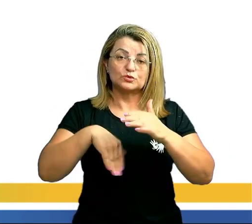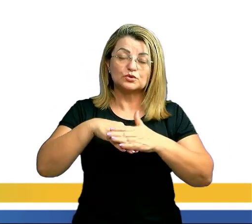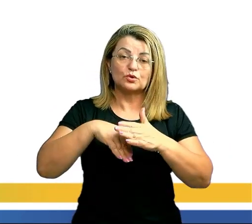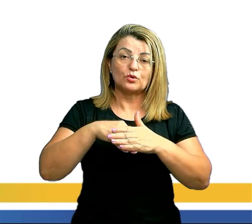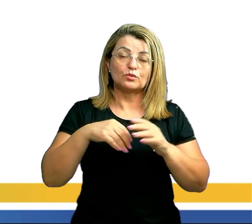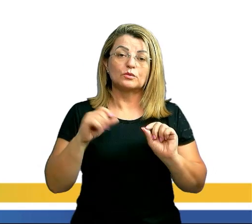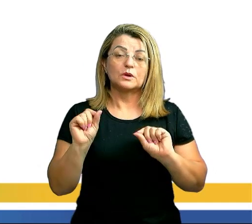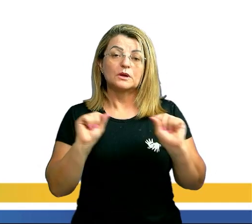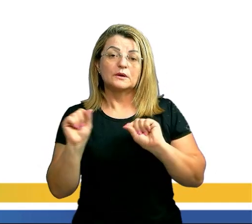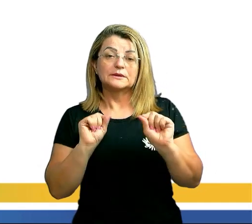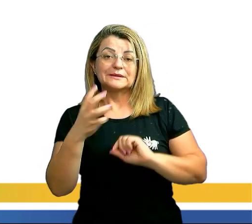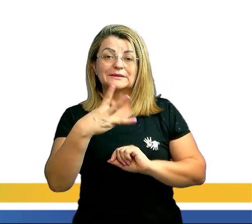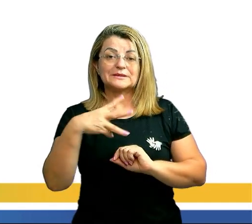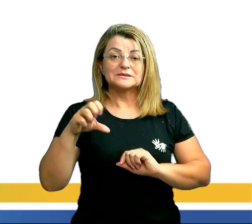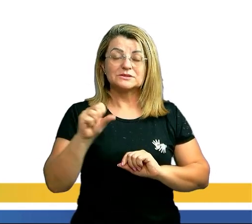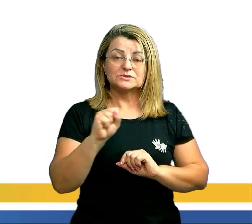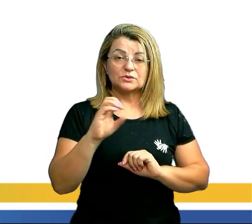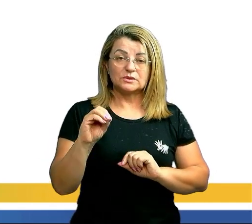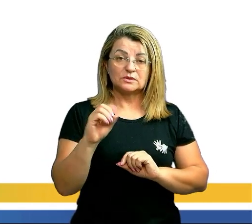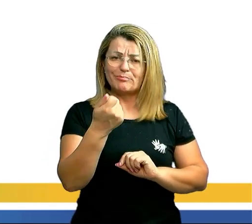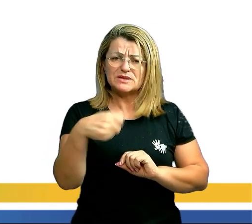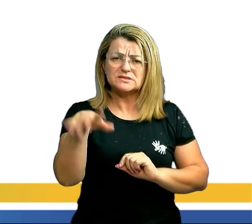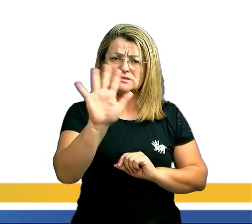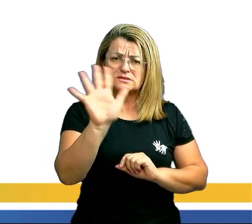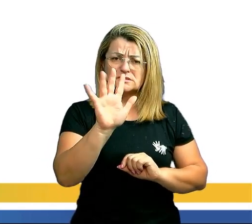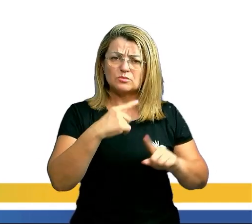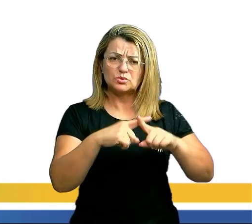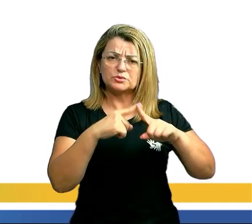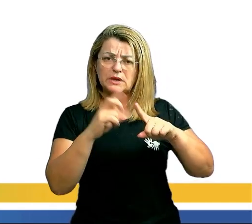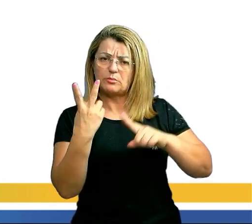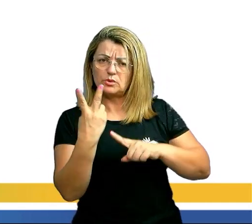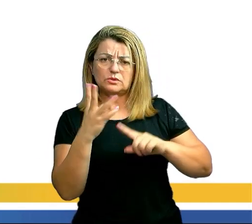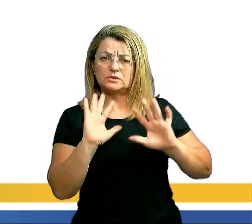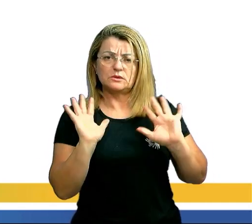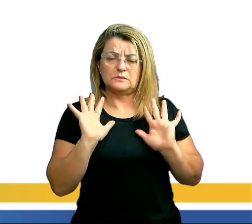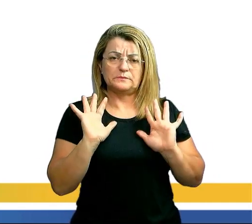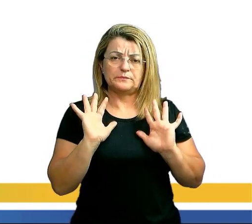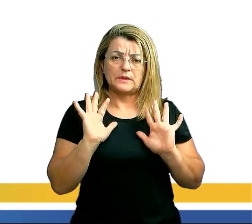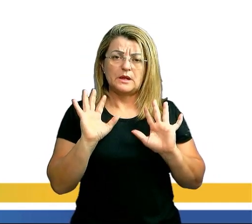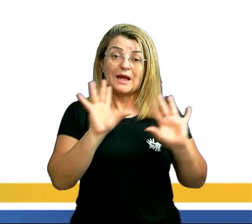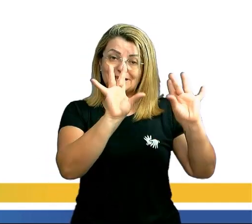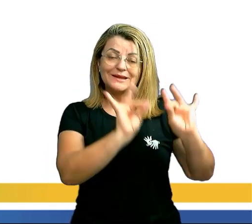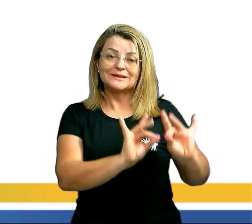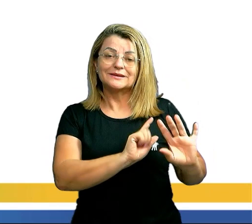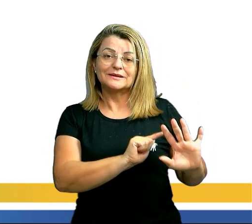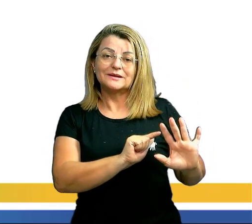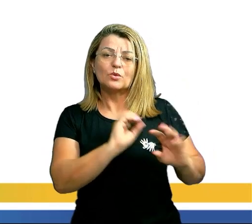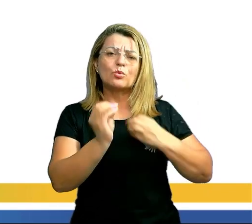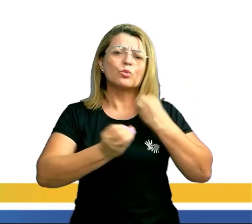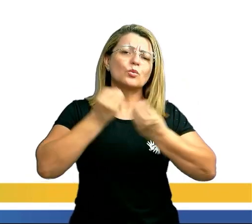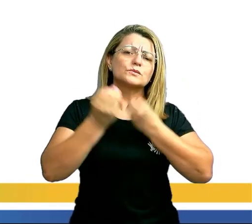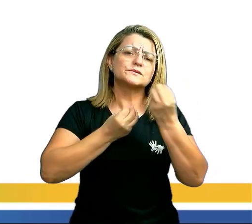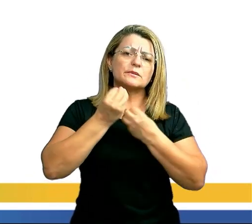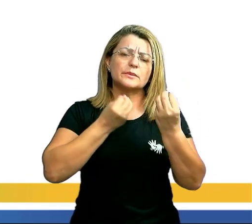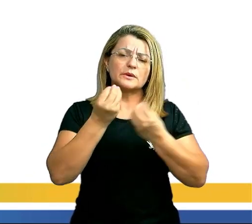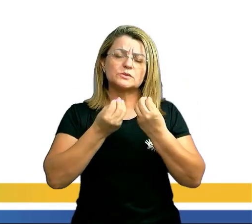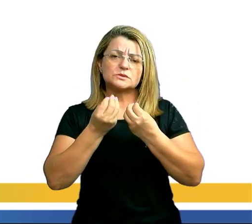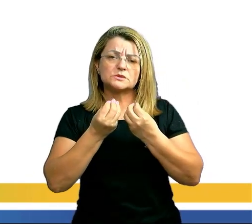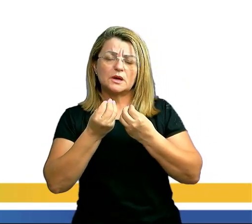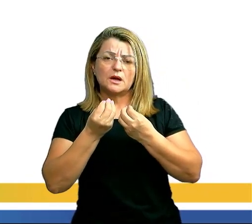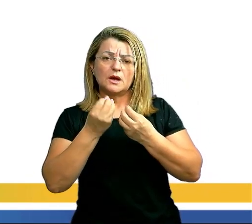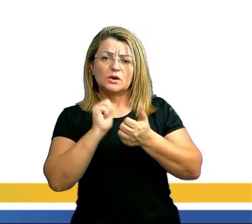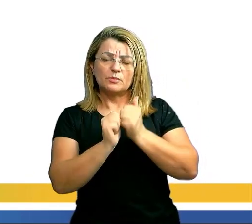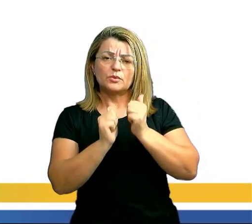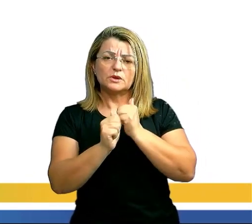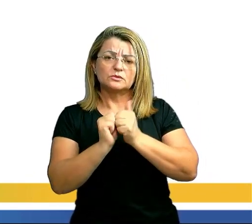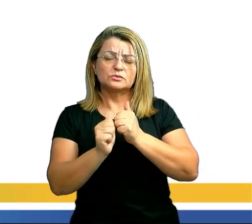Não é necessário multiplicar por dois devido ao segundo turno, correto? Agora, temos o detalhe. Como sabemos, o jogo entre o time A e o